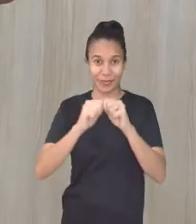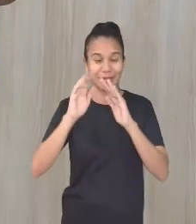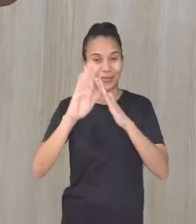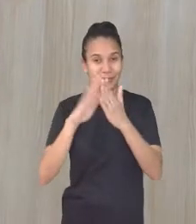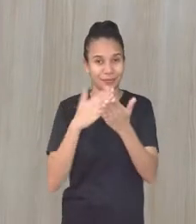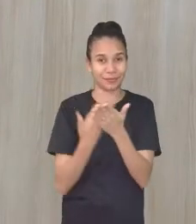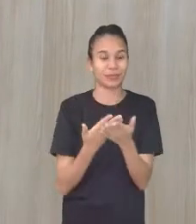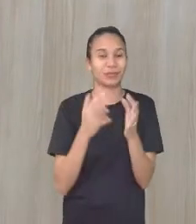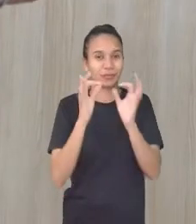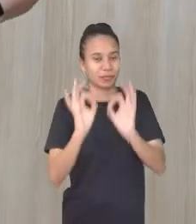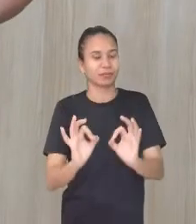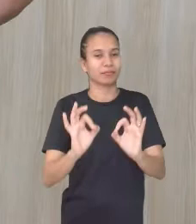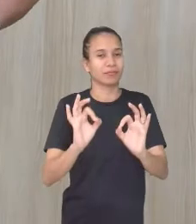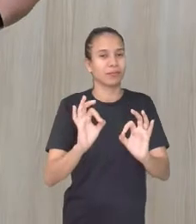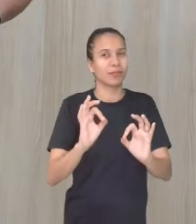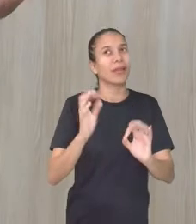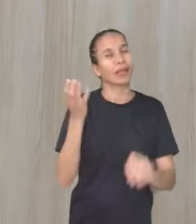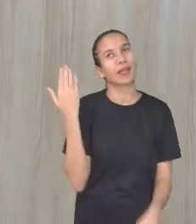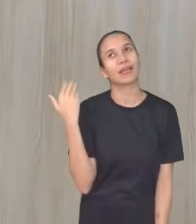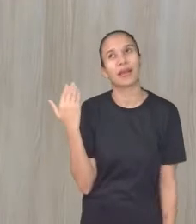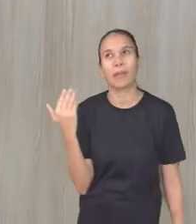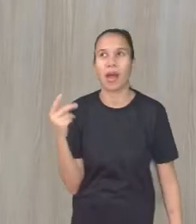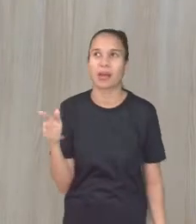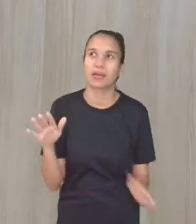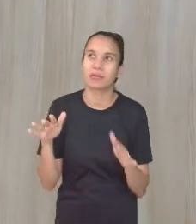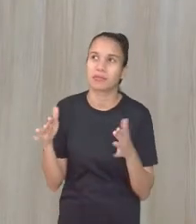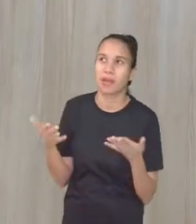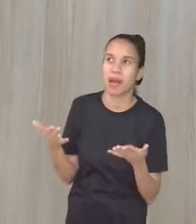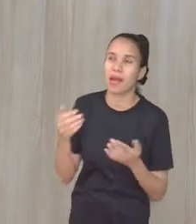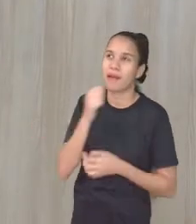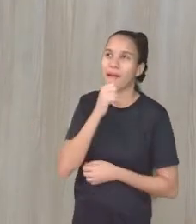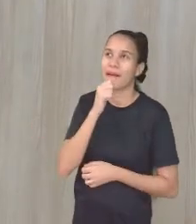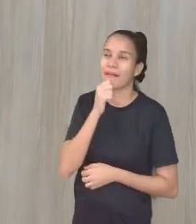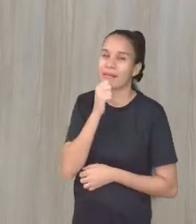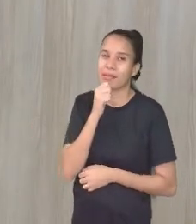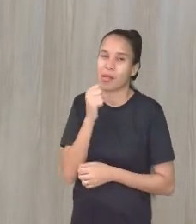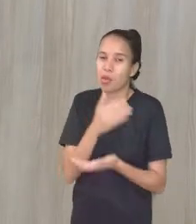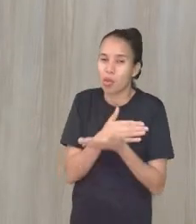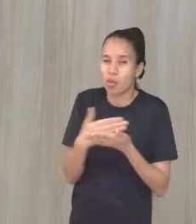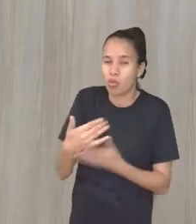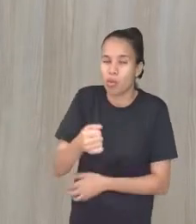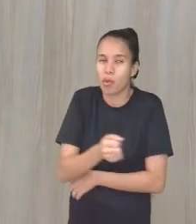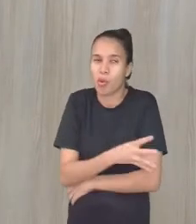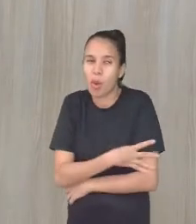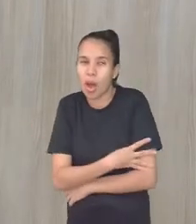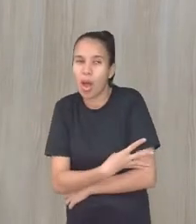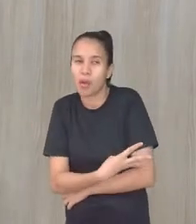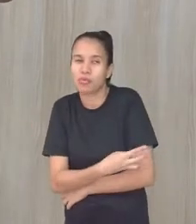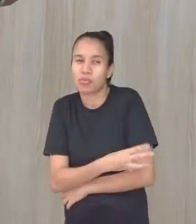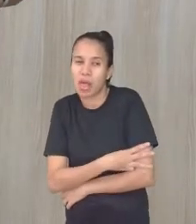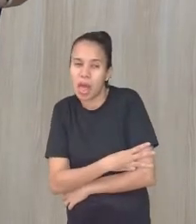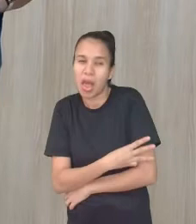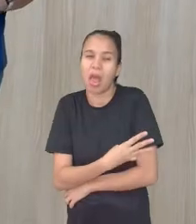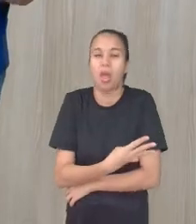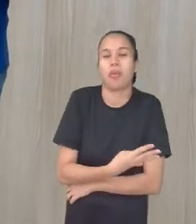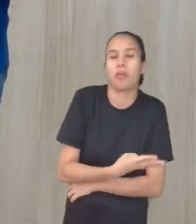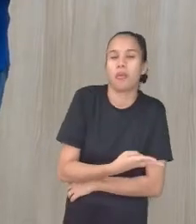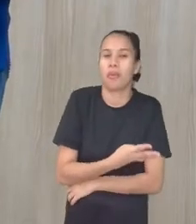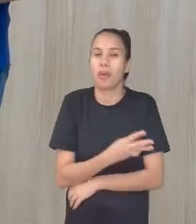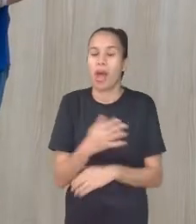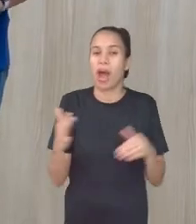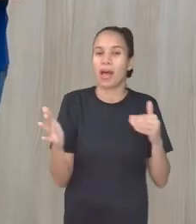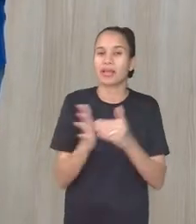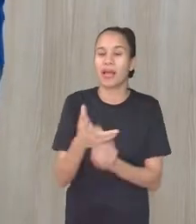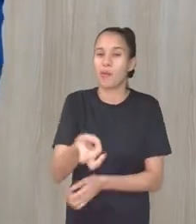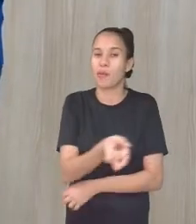escola. Acho que faziam muito mais quando vocês eram os anos iniciais. Lá no quarto ano, no terceiro ano, até